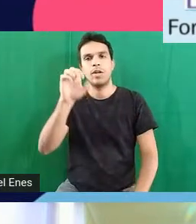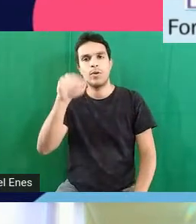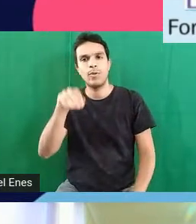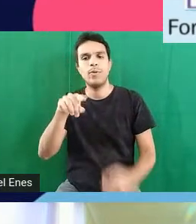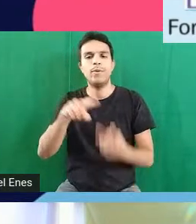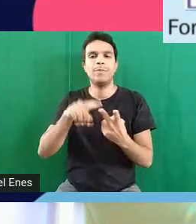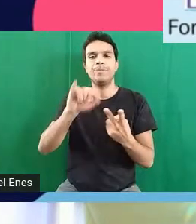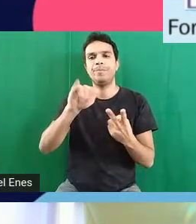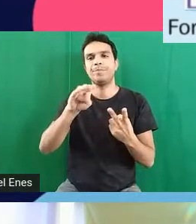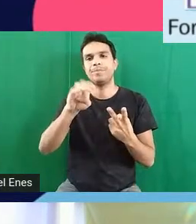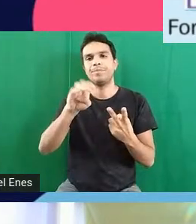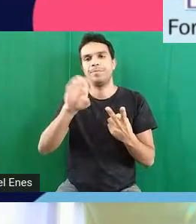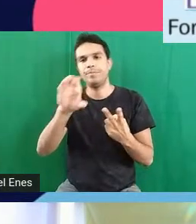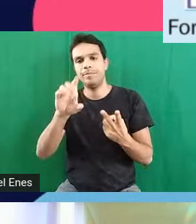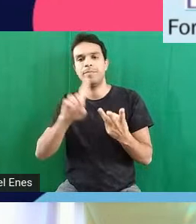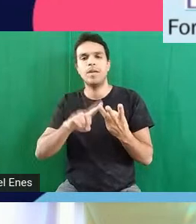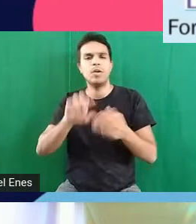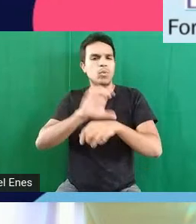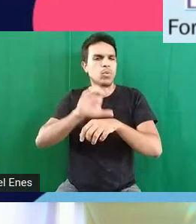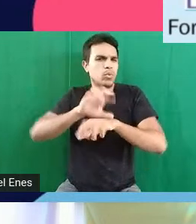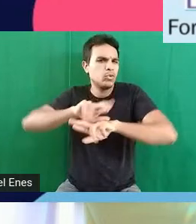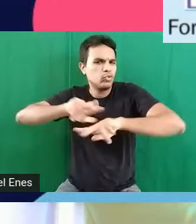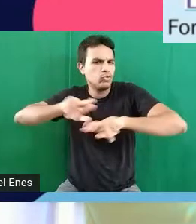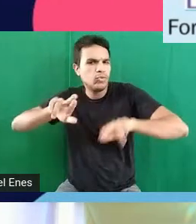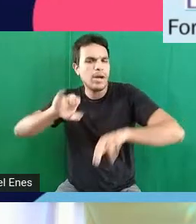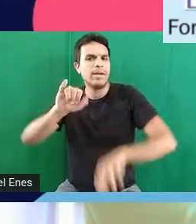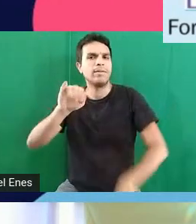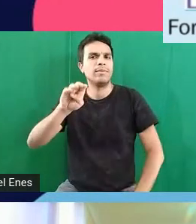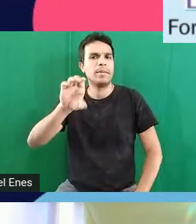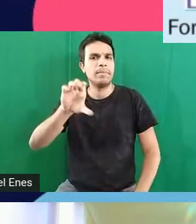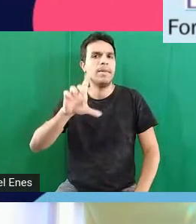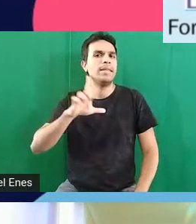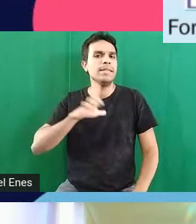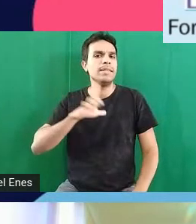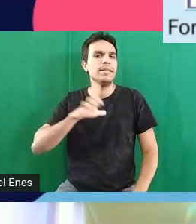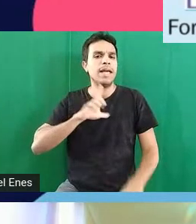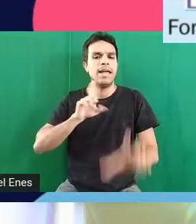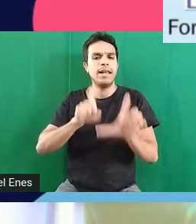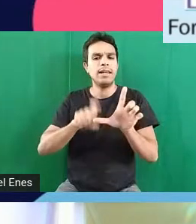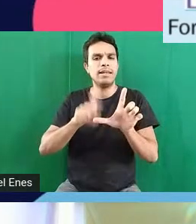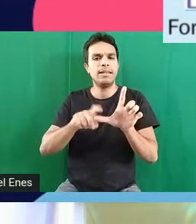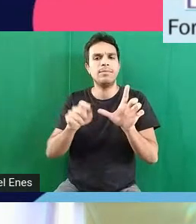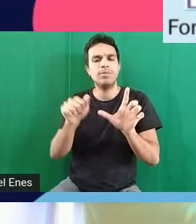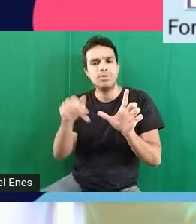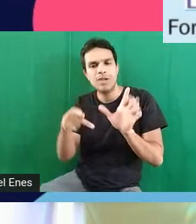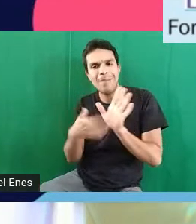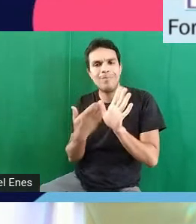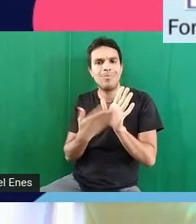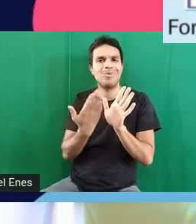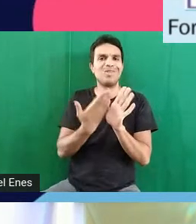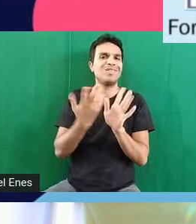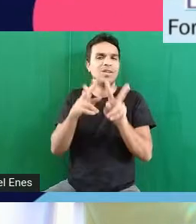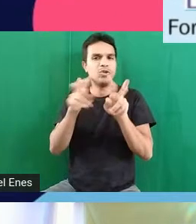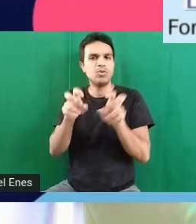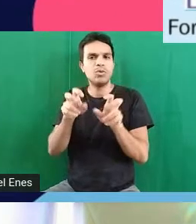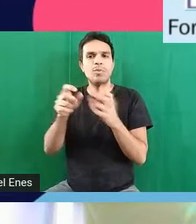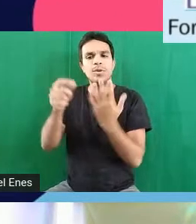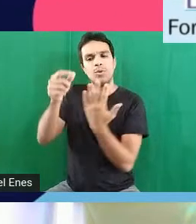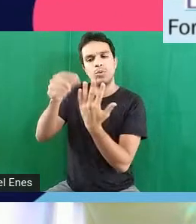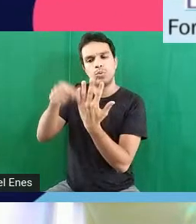pros cursos do IBC coloquei link pra postila sobre soroban do IBC coloquei